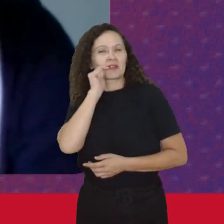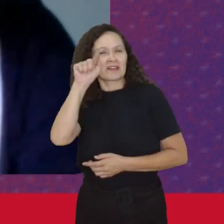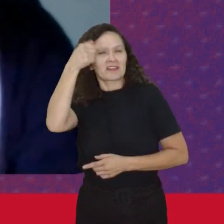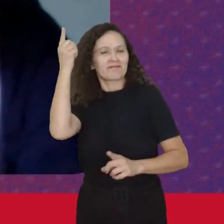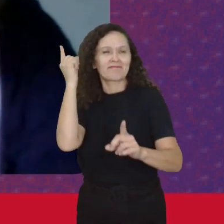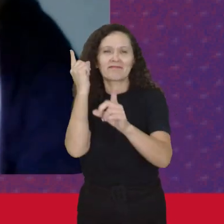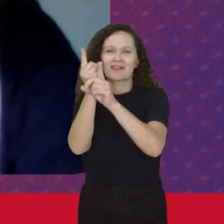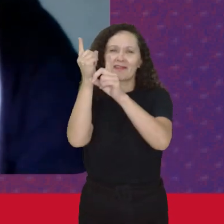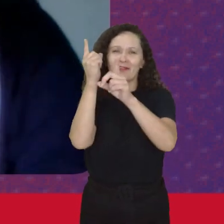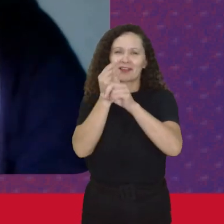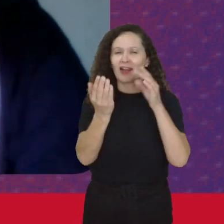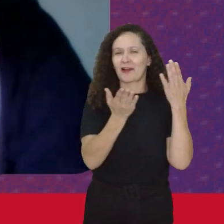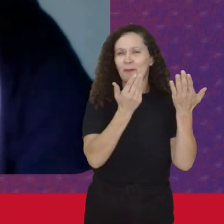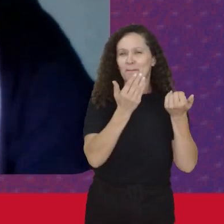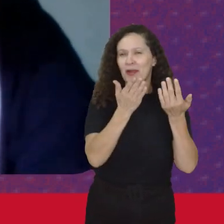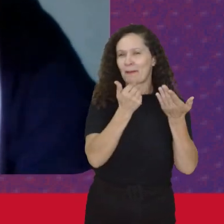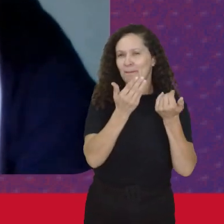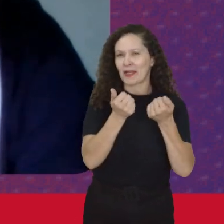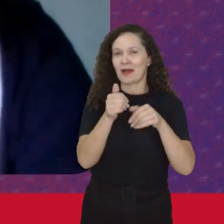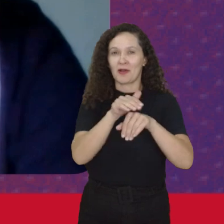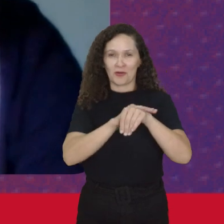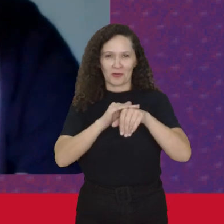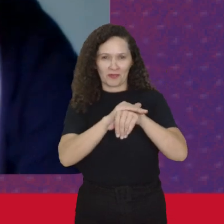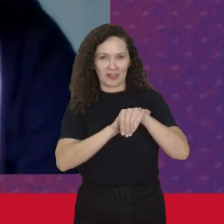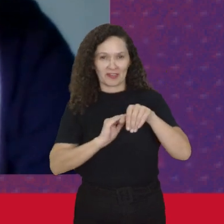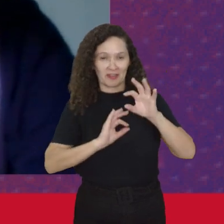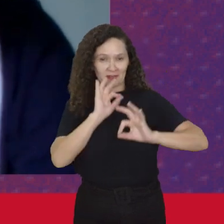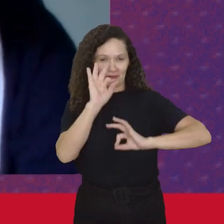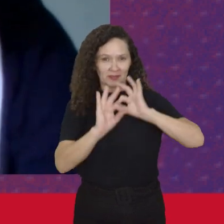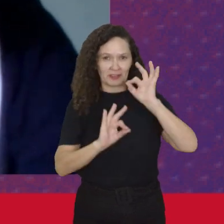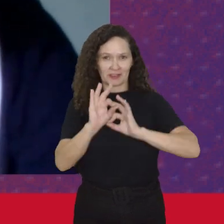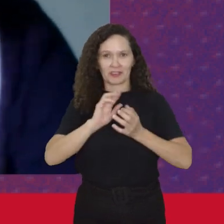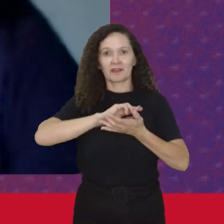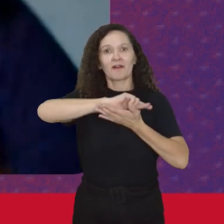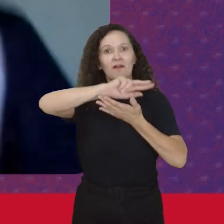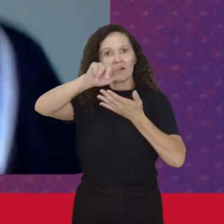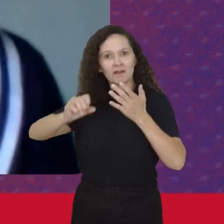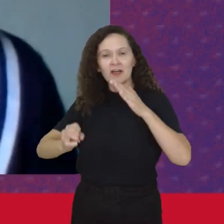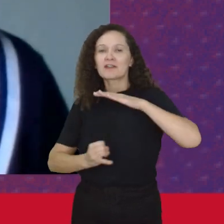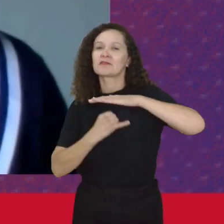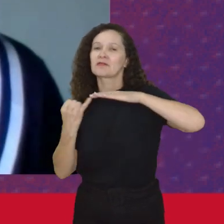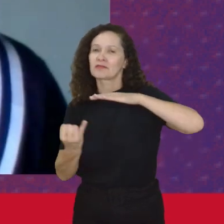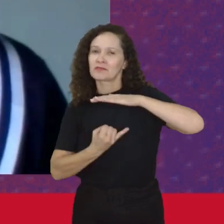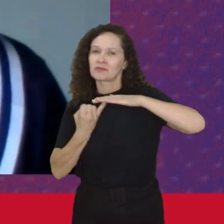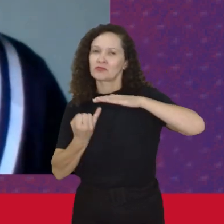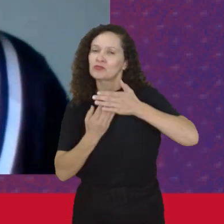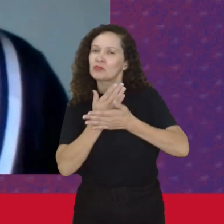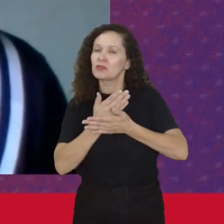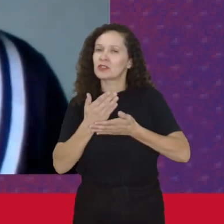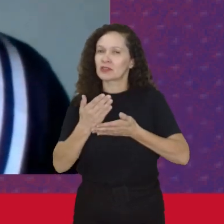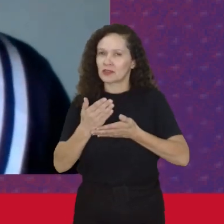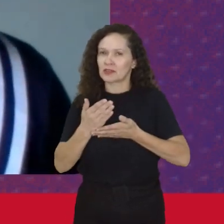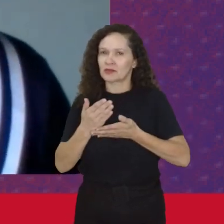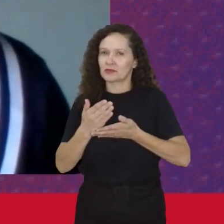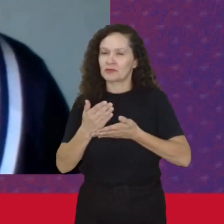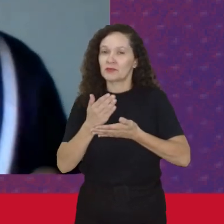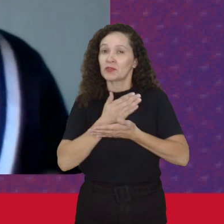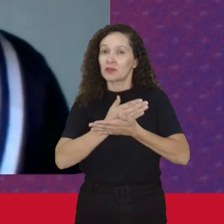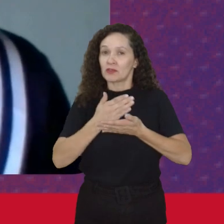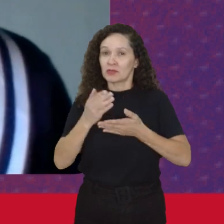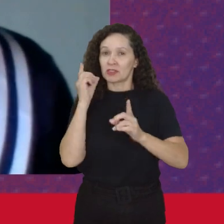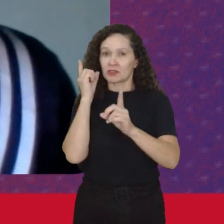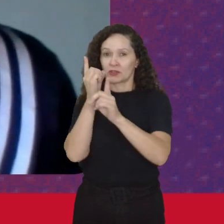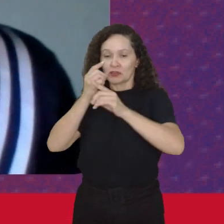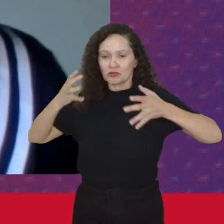encontraram Com outras E com outros processos Muitas dessas organizações Que surgiram A partir Desse